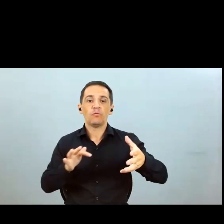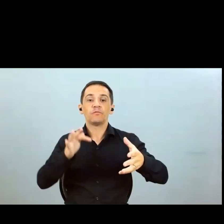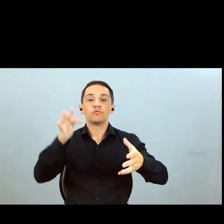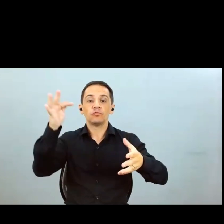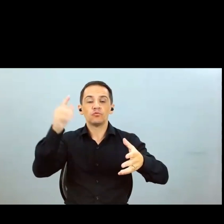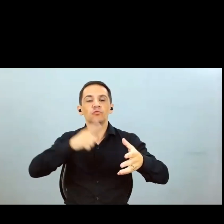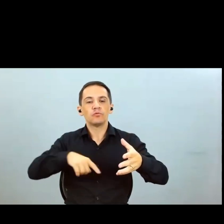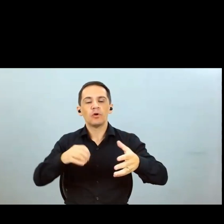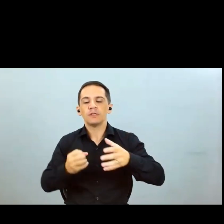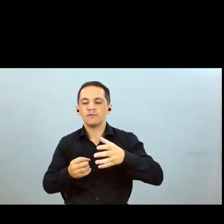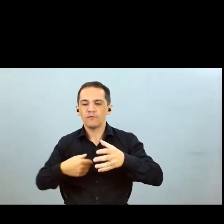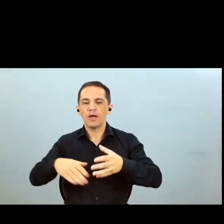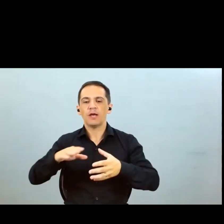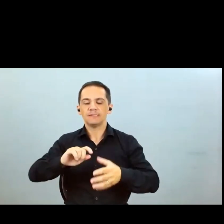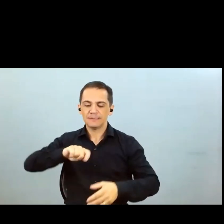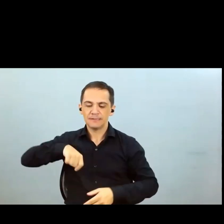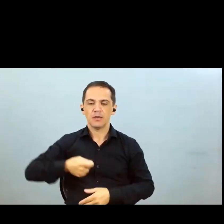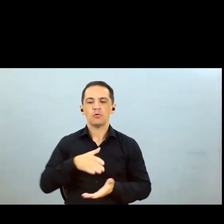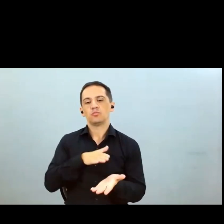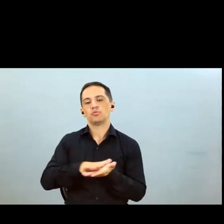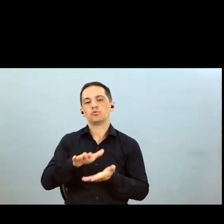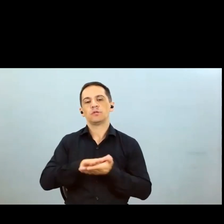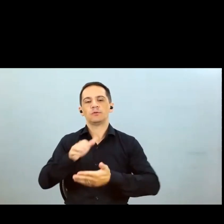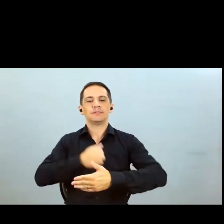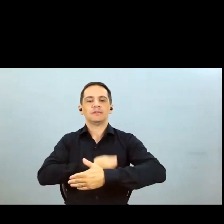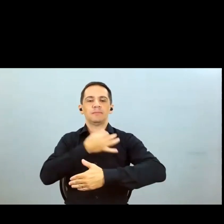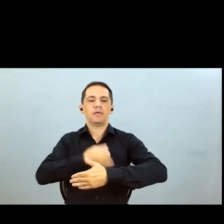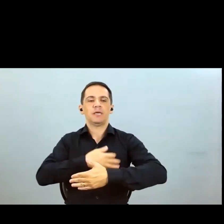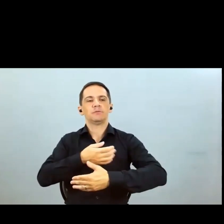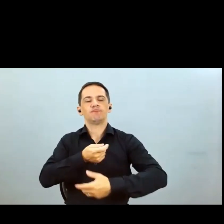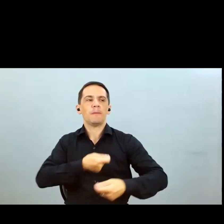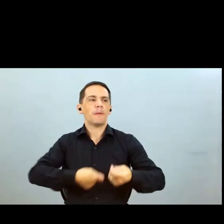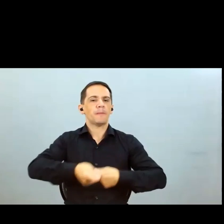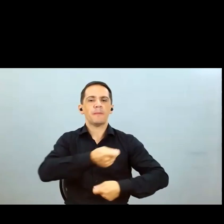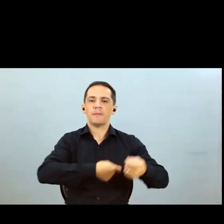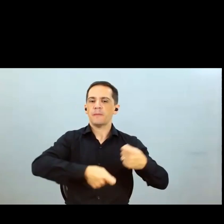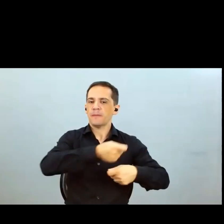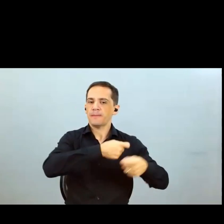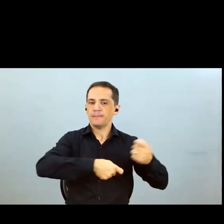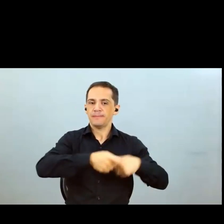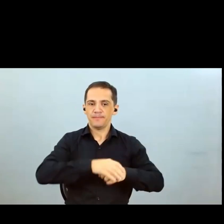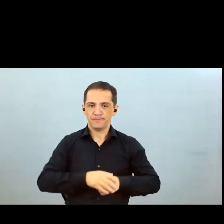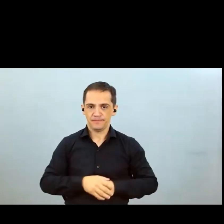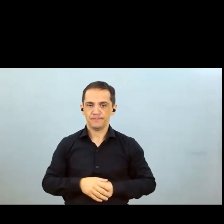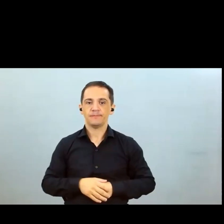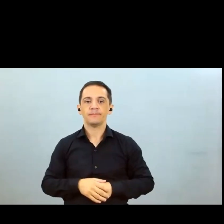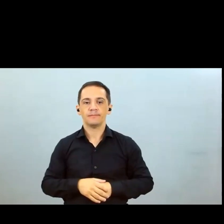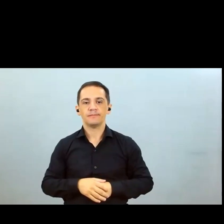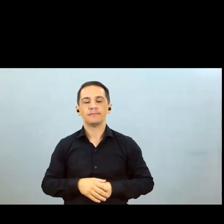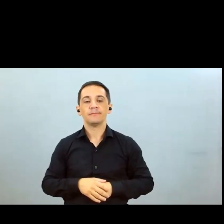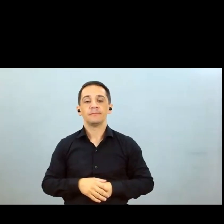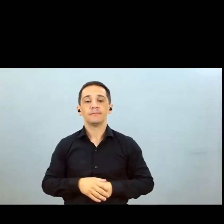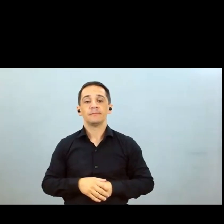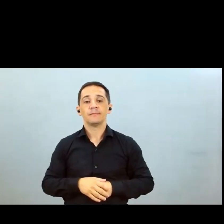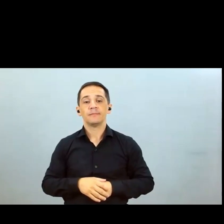mercado essa é nossa meta com produção de semente dentro de uma lógica de sinergia entre os dois negócios dentro de uma lógica de